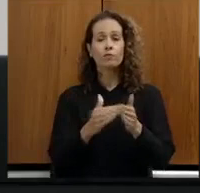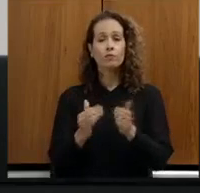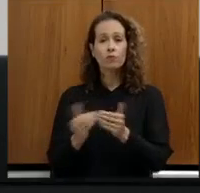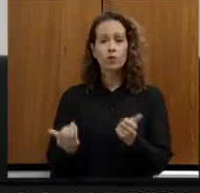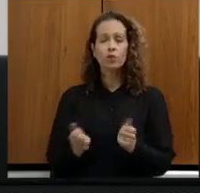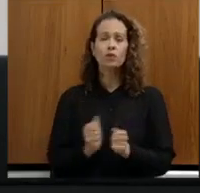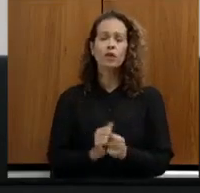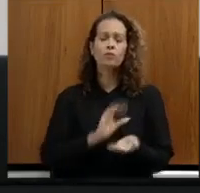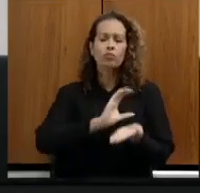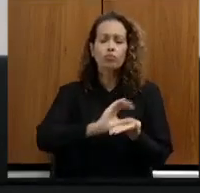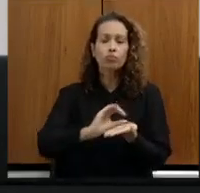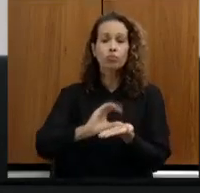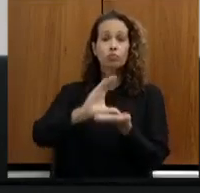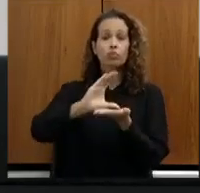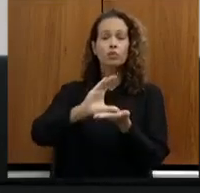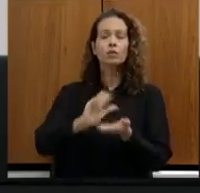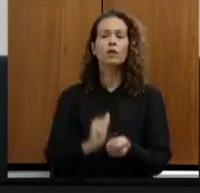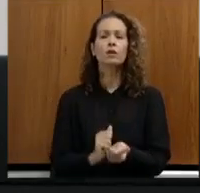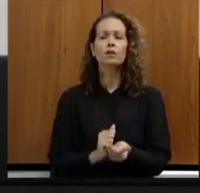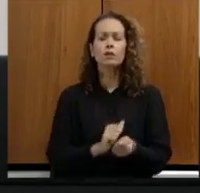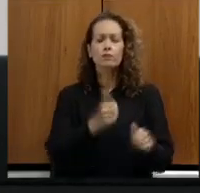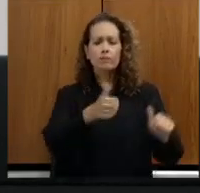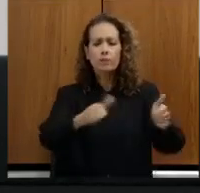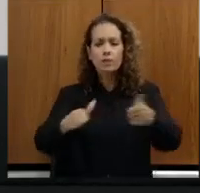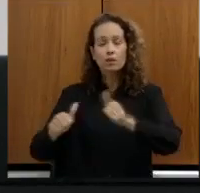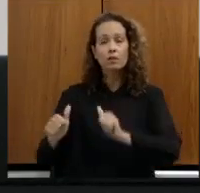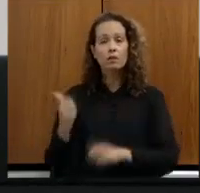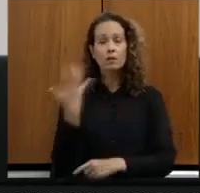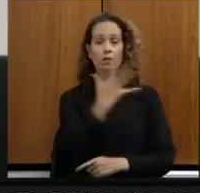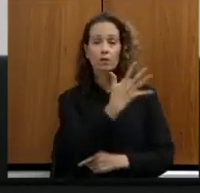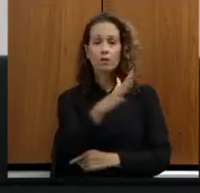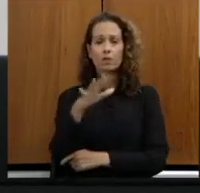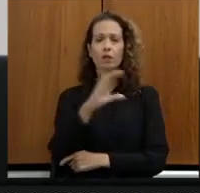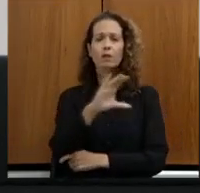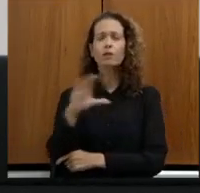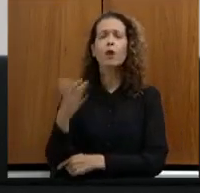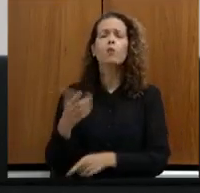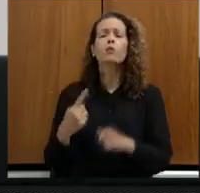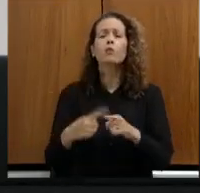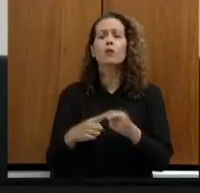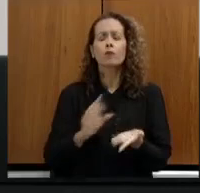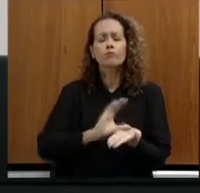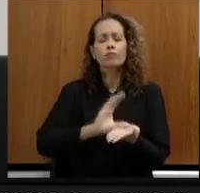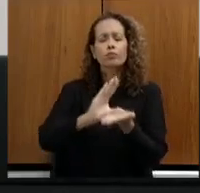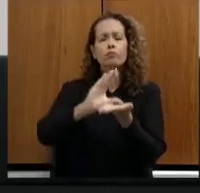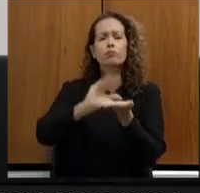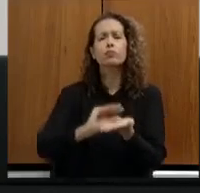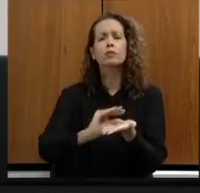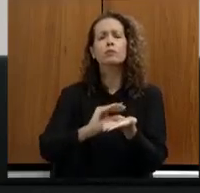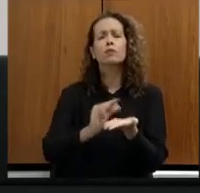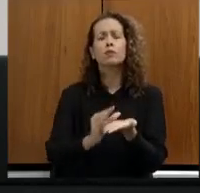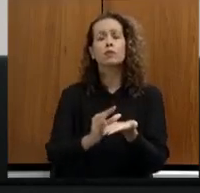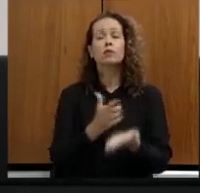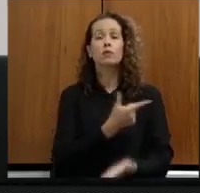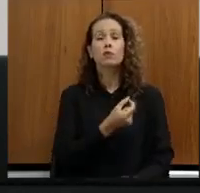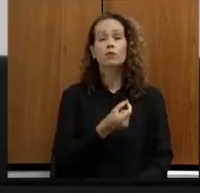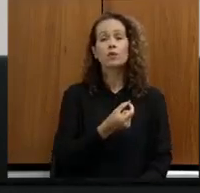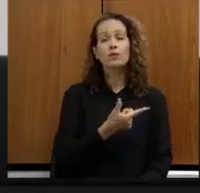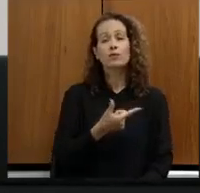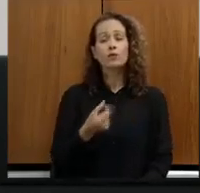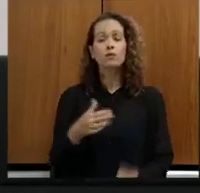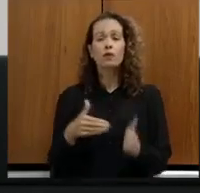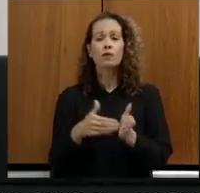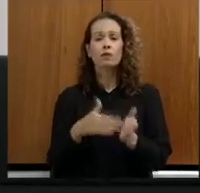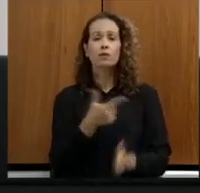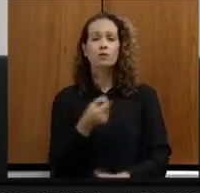volume de recursos destinados às ações de fiscalização ambiental, tendo em vista que a verba empenhada por essa prática foi reduzida entre 2020 e 2021 e que